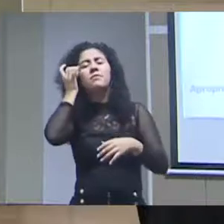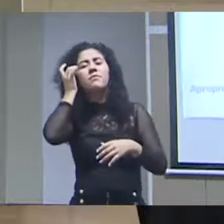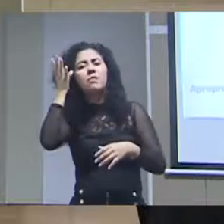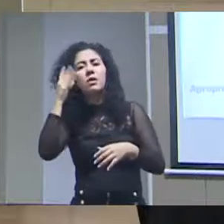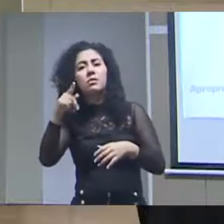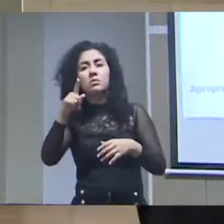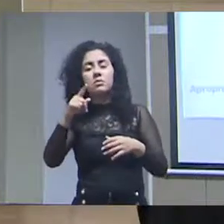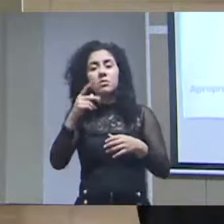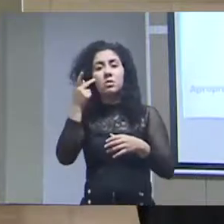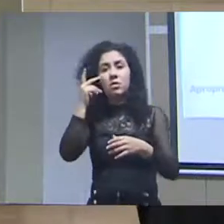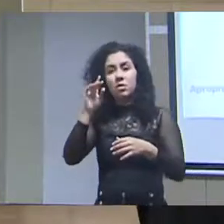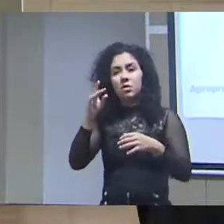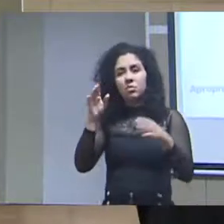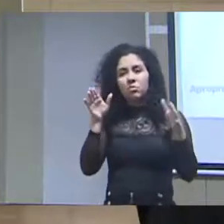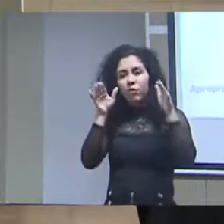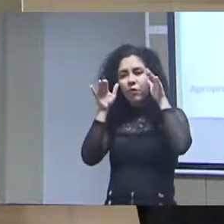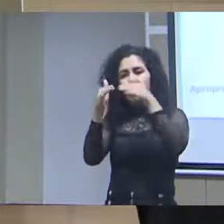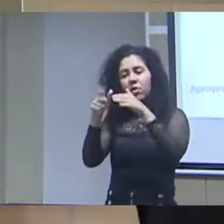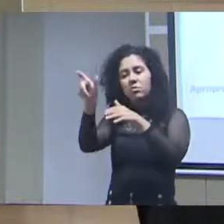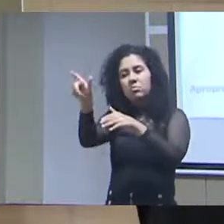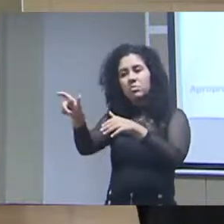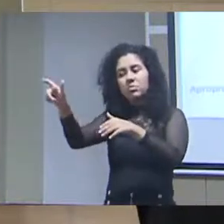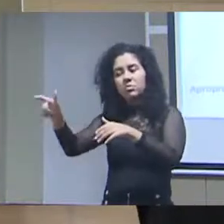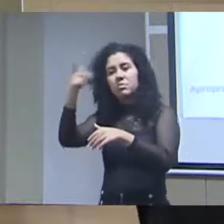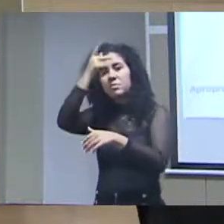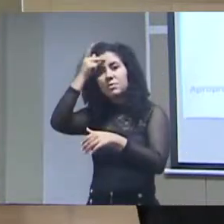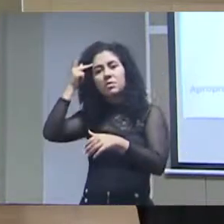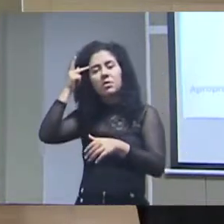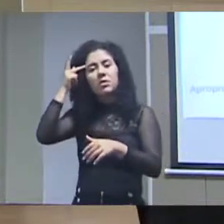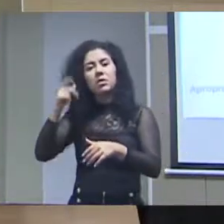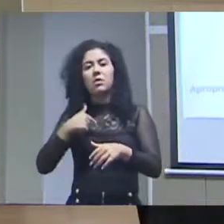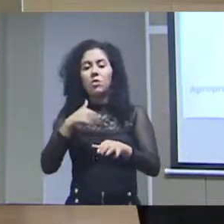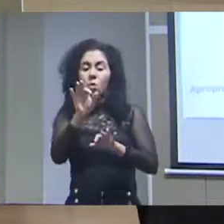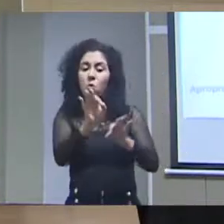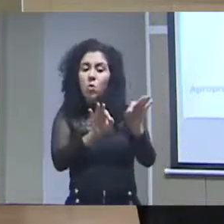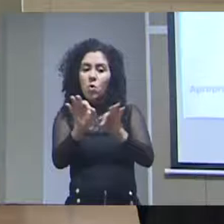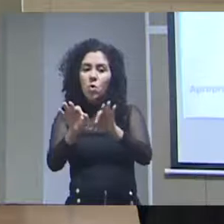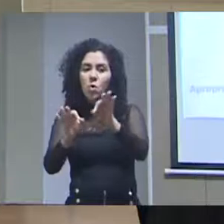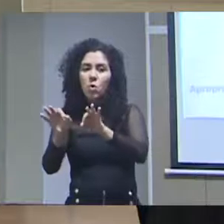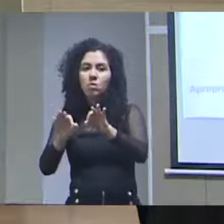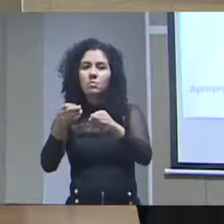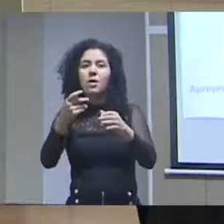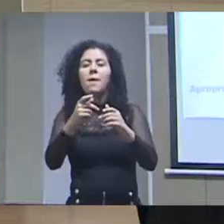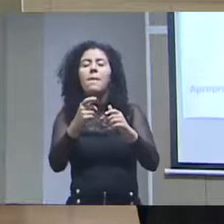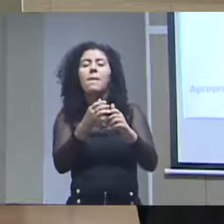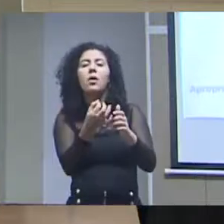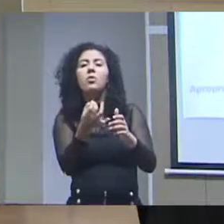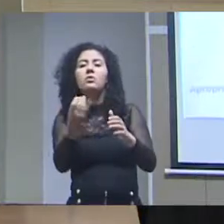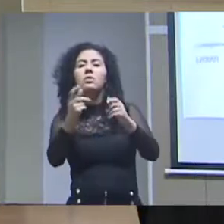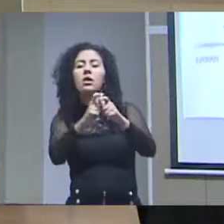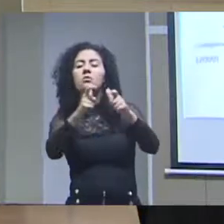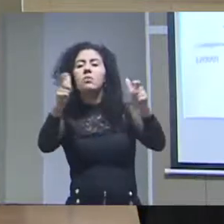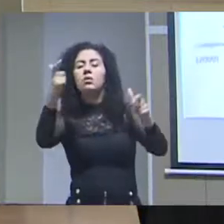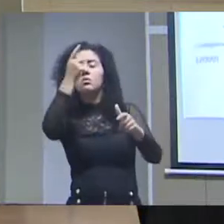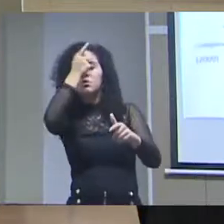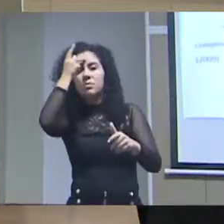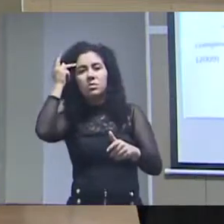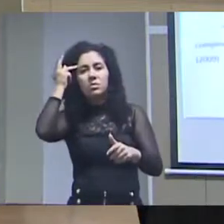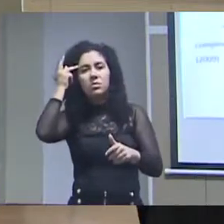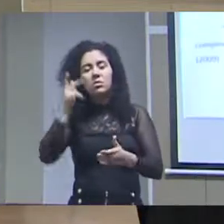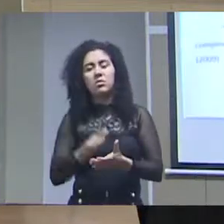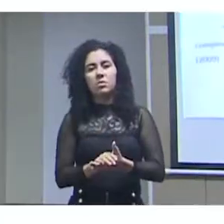está um pouquinho exclusiva para ele e para outros que têm a condição, e amplificasse e democratizasse isso para um número maior, favorecendo essa